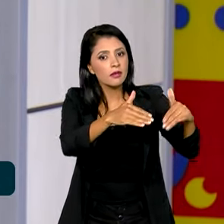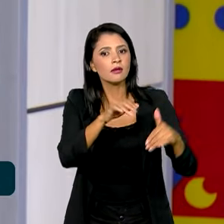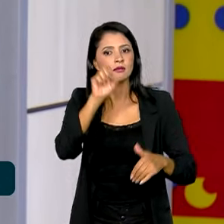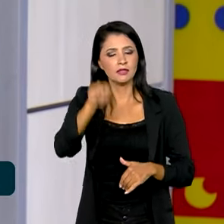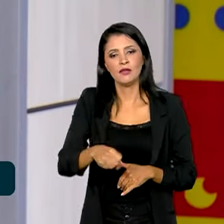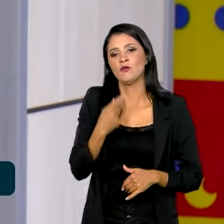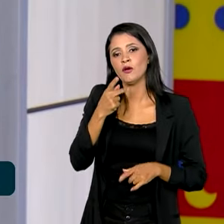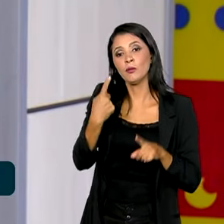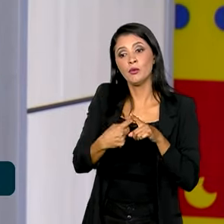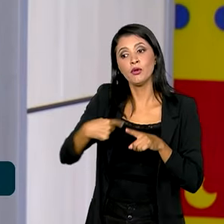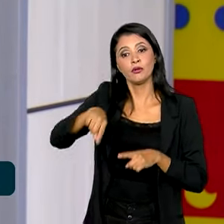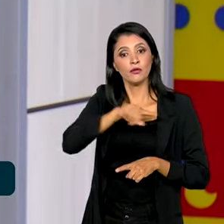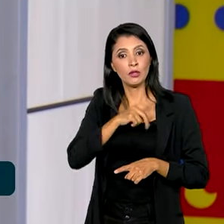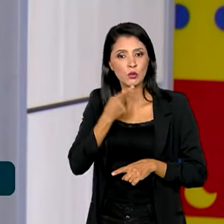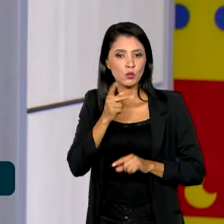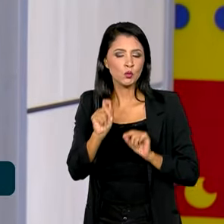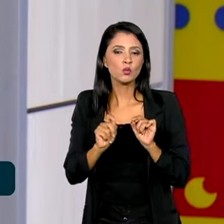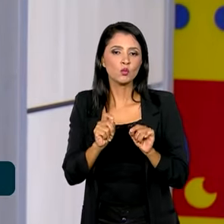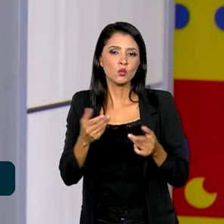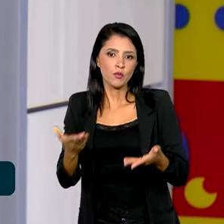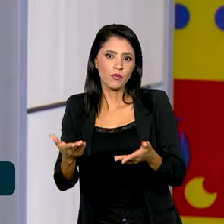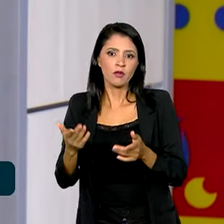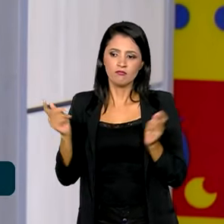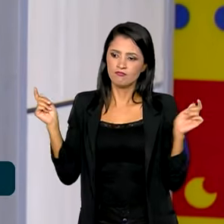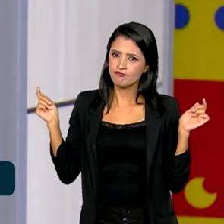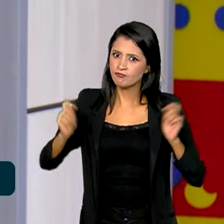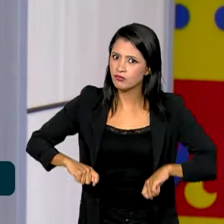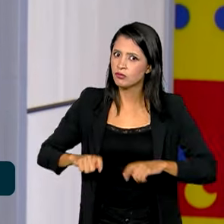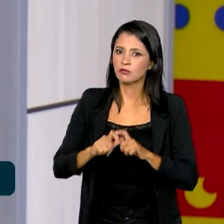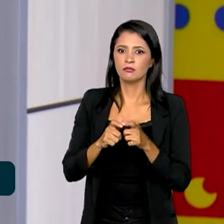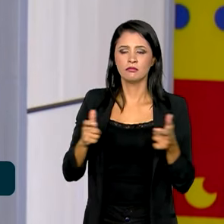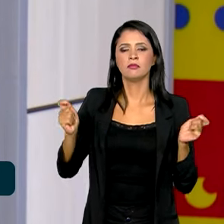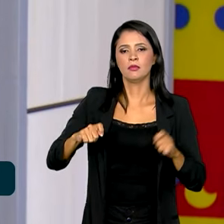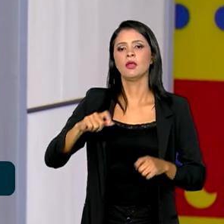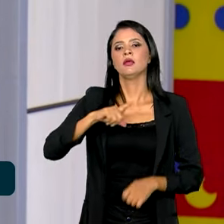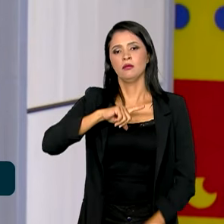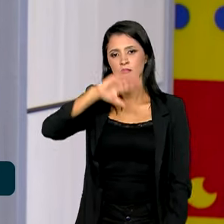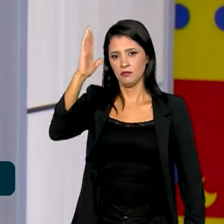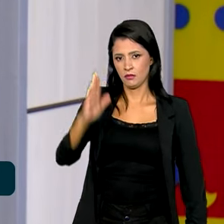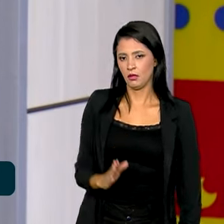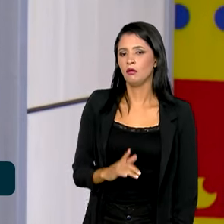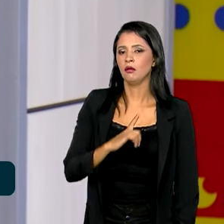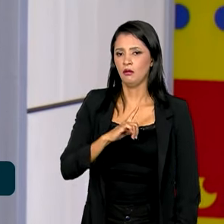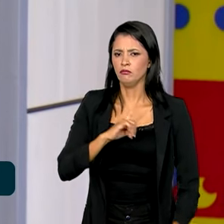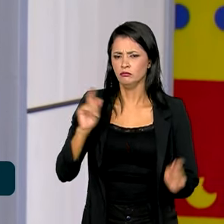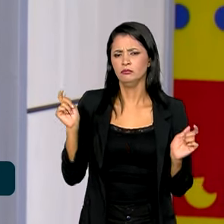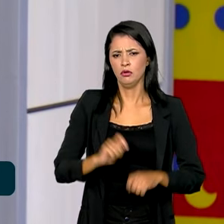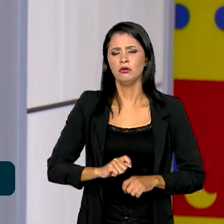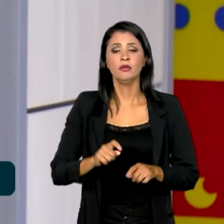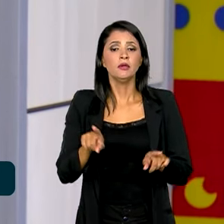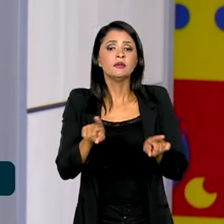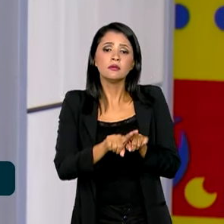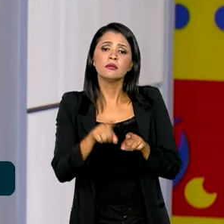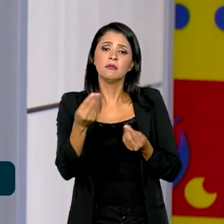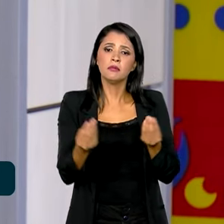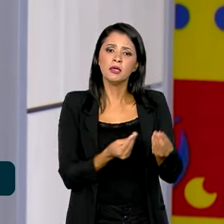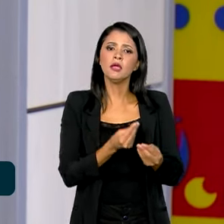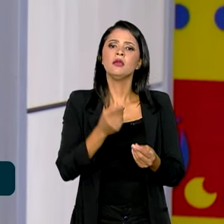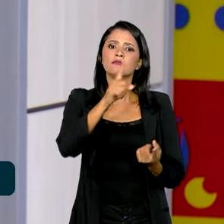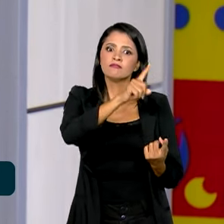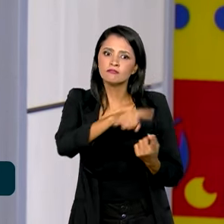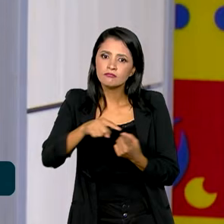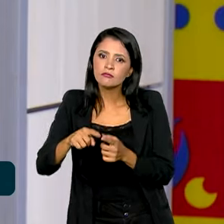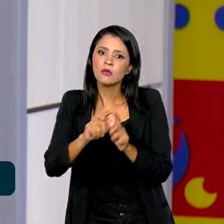principalmente porque nós estamos falando não só de um potencial muito grande que o Brasil tem, mas nós estamos falando de uma grande tendência